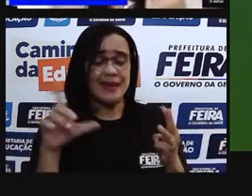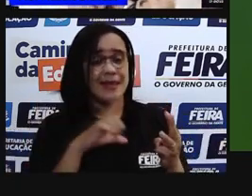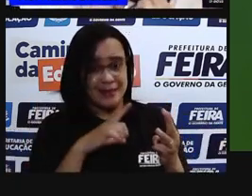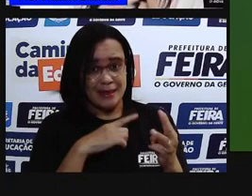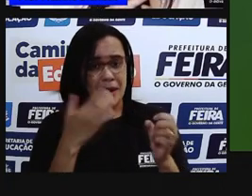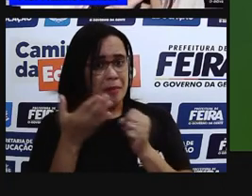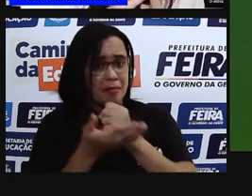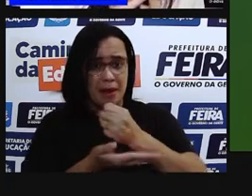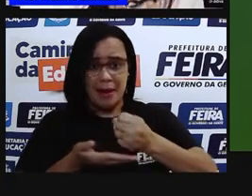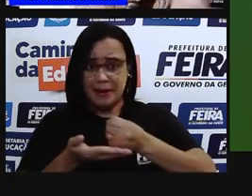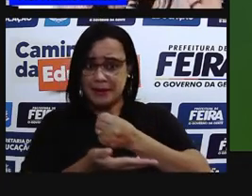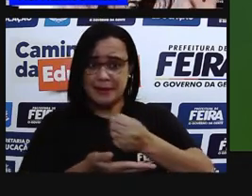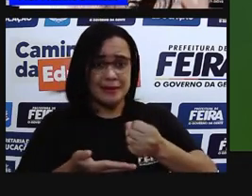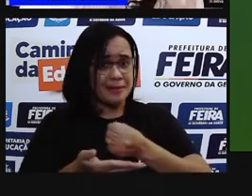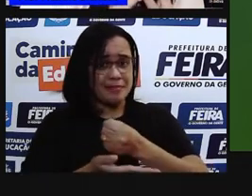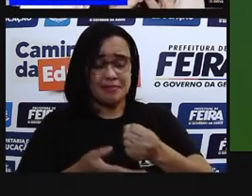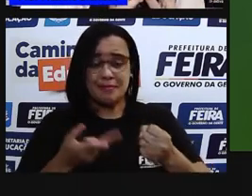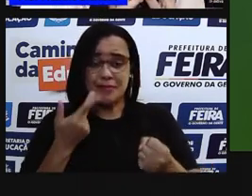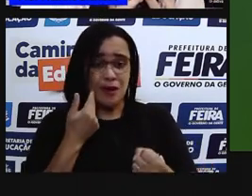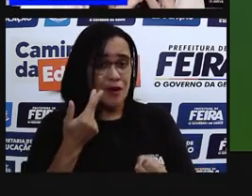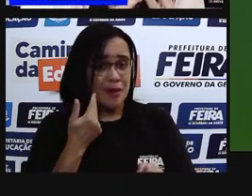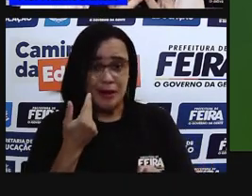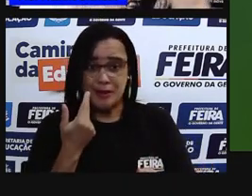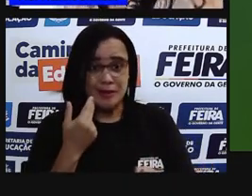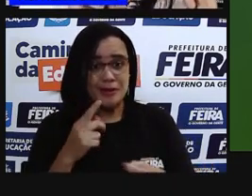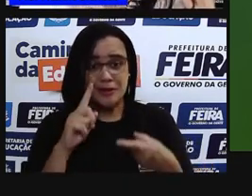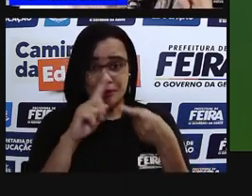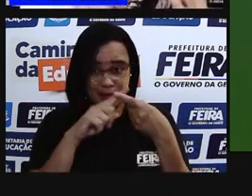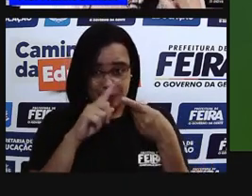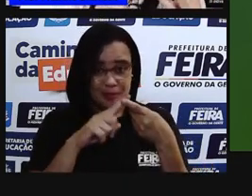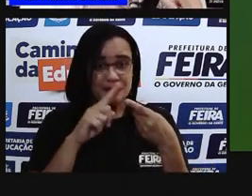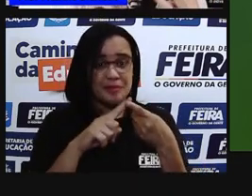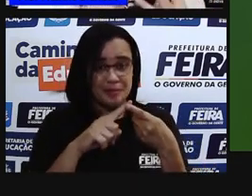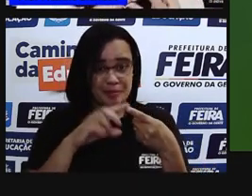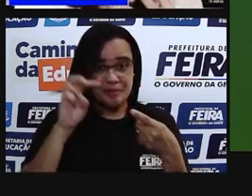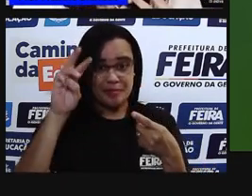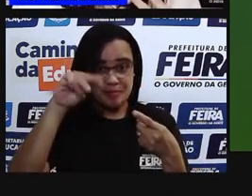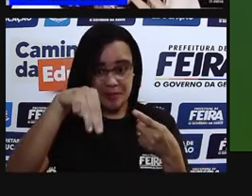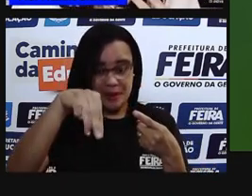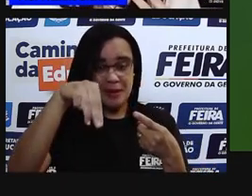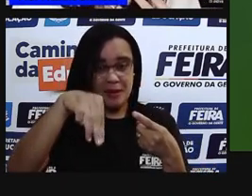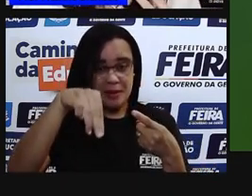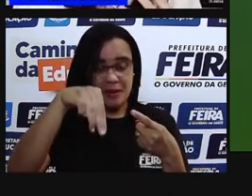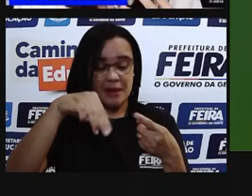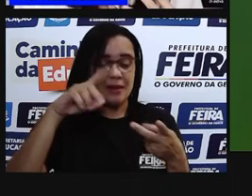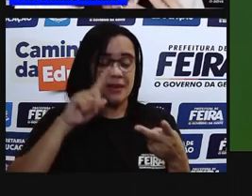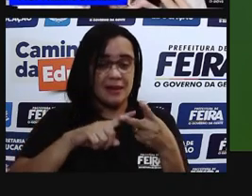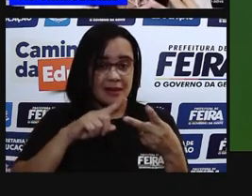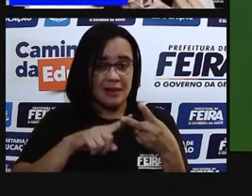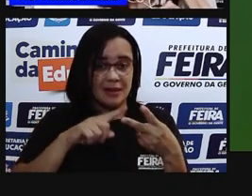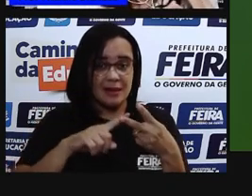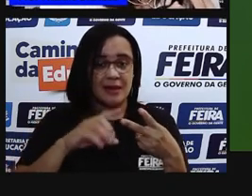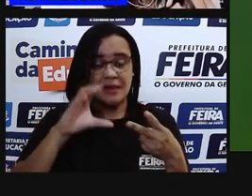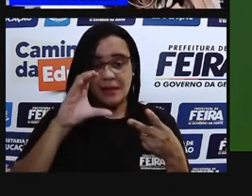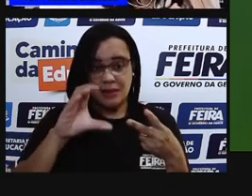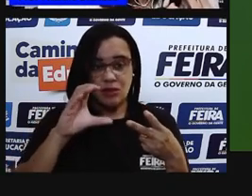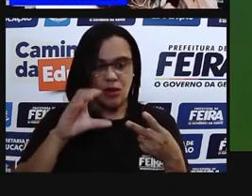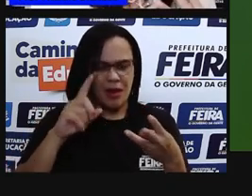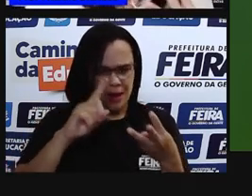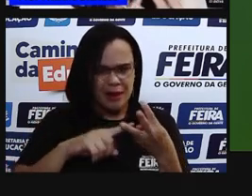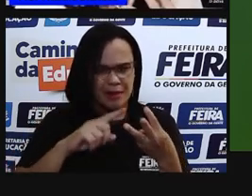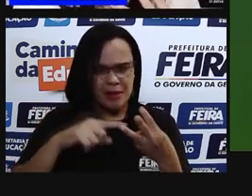Membrana plasmática, citoplasma e material genético. Porque as nossas